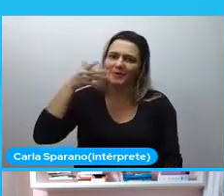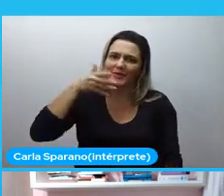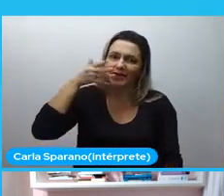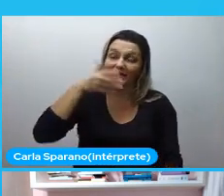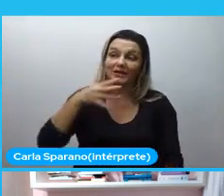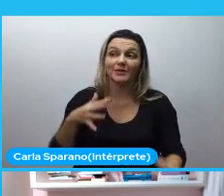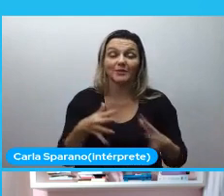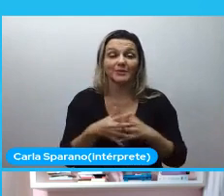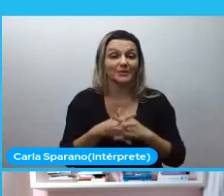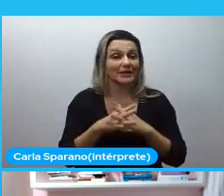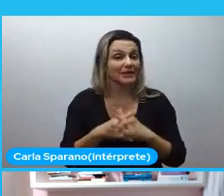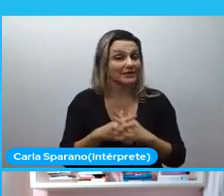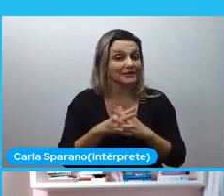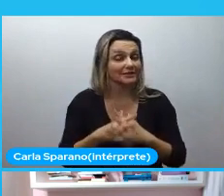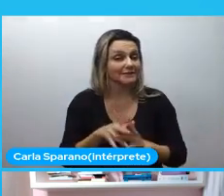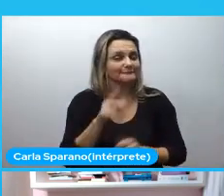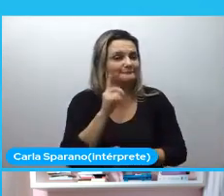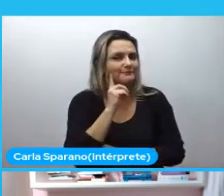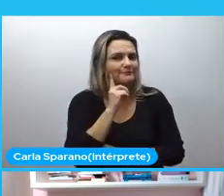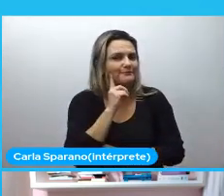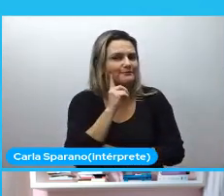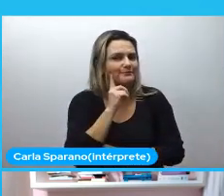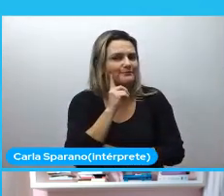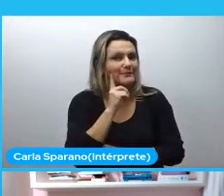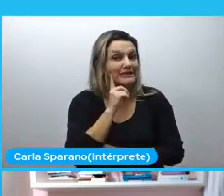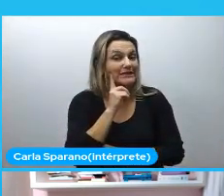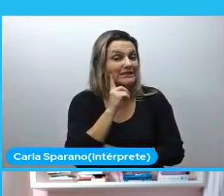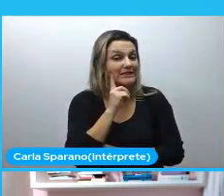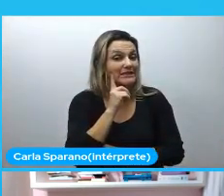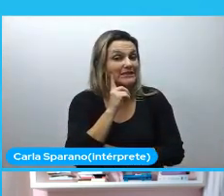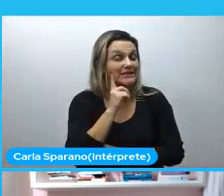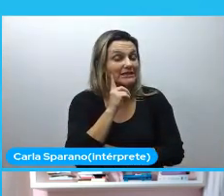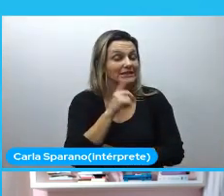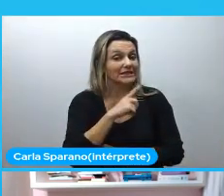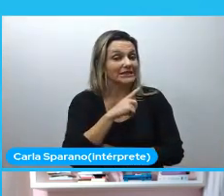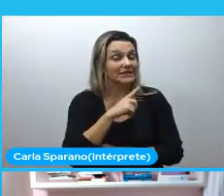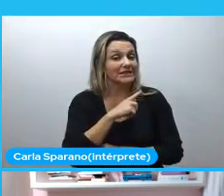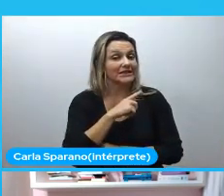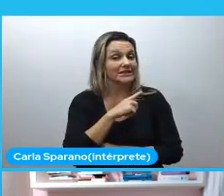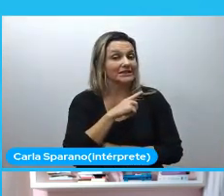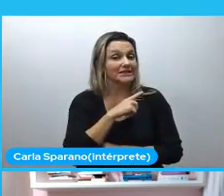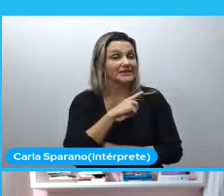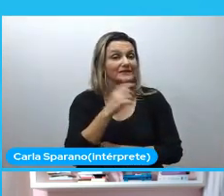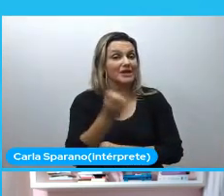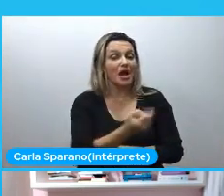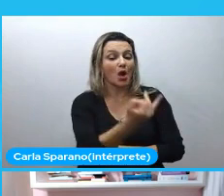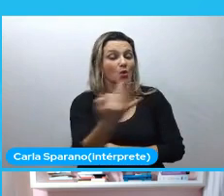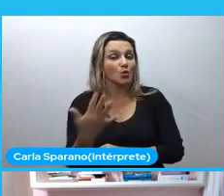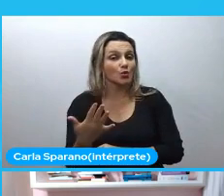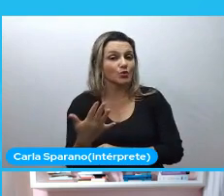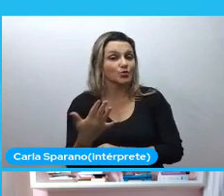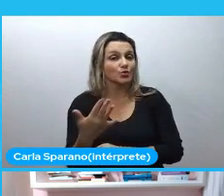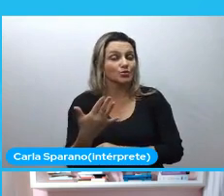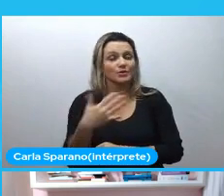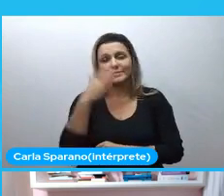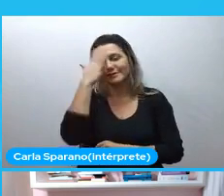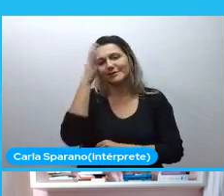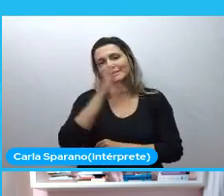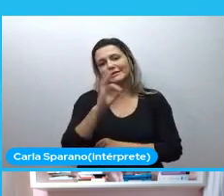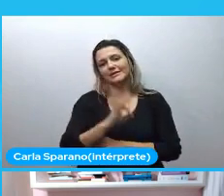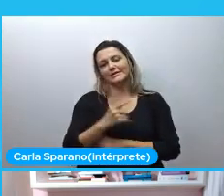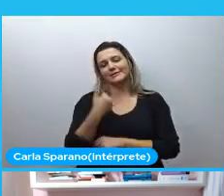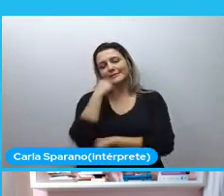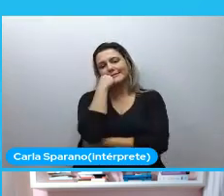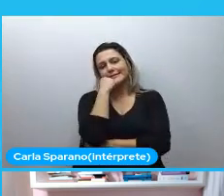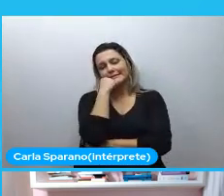complexas que nem todo mundo entendeu que nem eu estava entendendo direito é eu não me preocupei com as palavras que eu ia usar